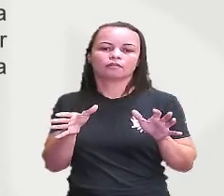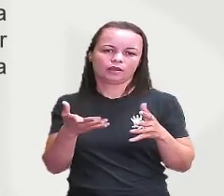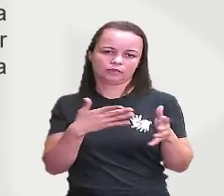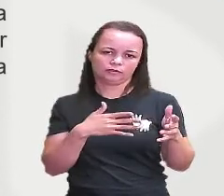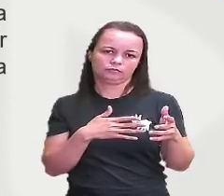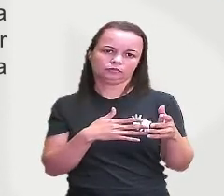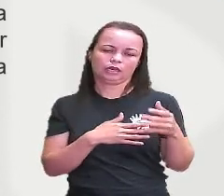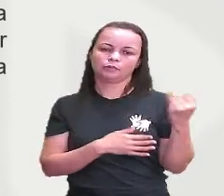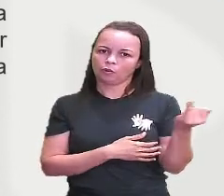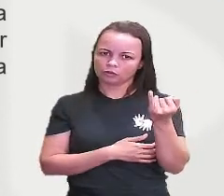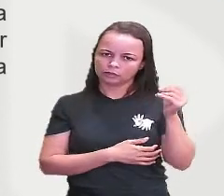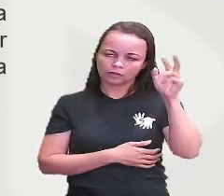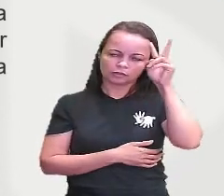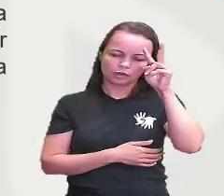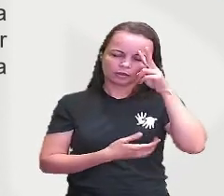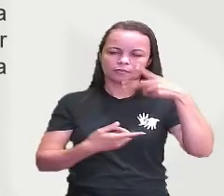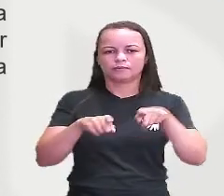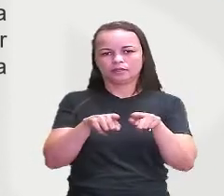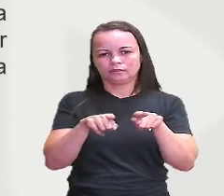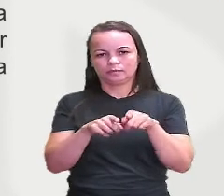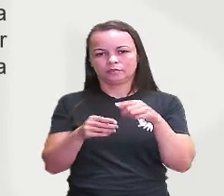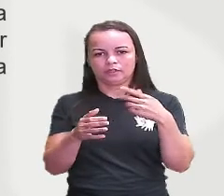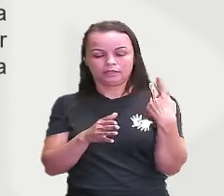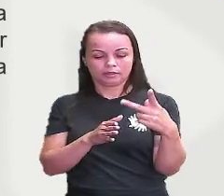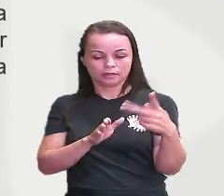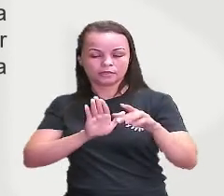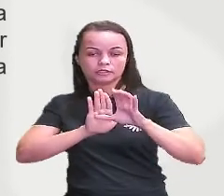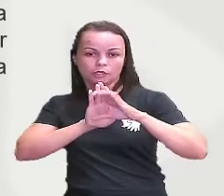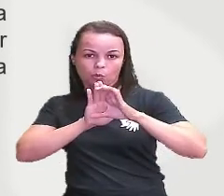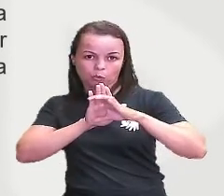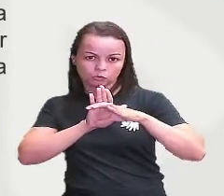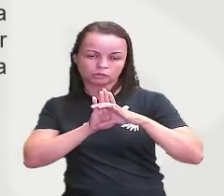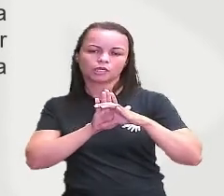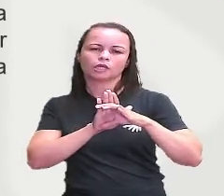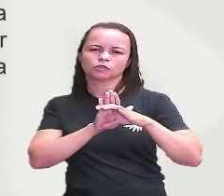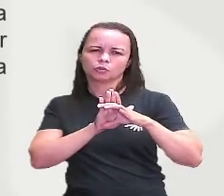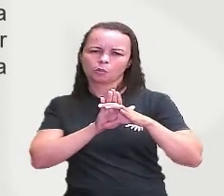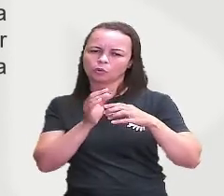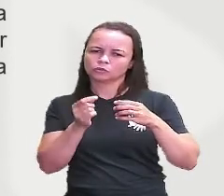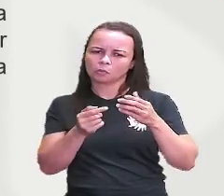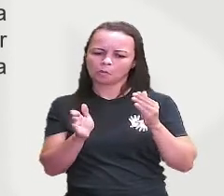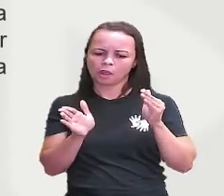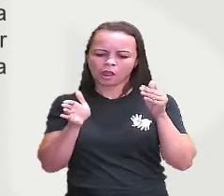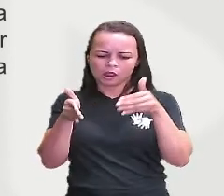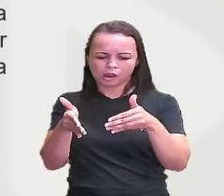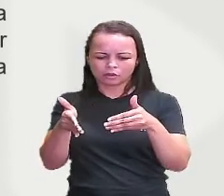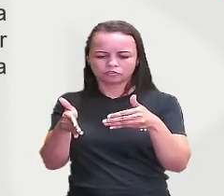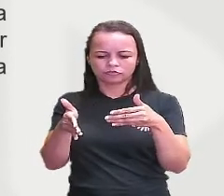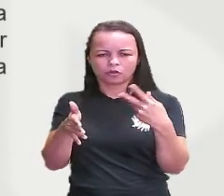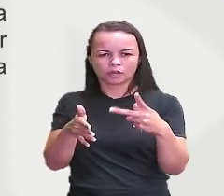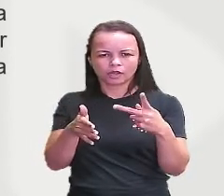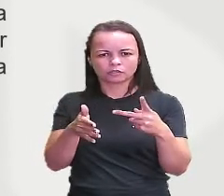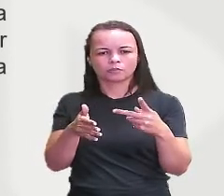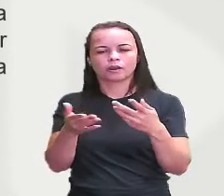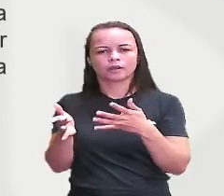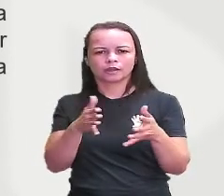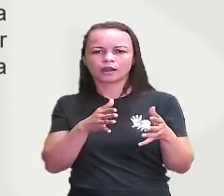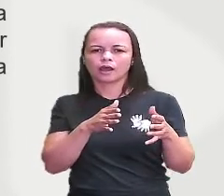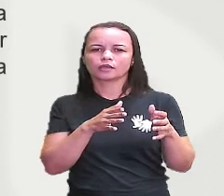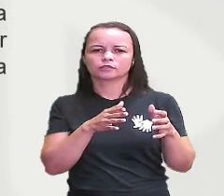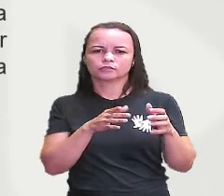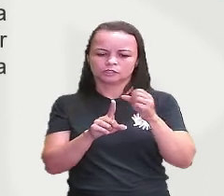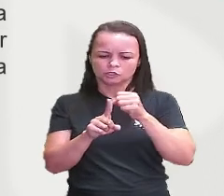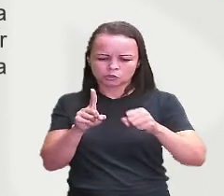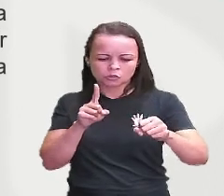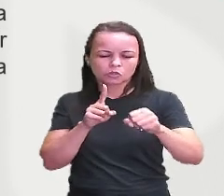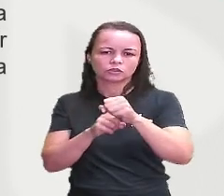viu que esses conceitos eles estão muito mais direcionados para classes sociais não é para